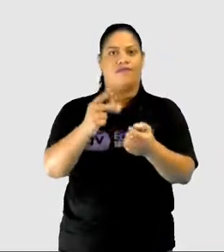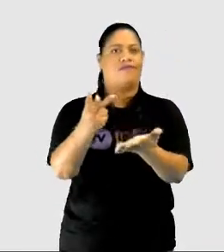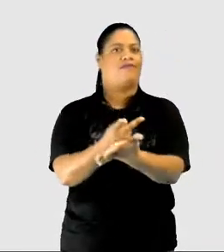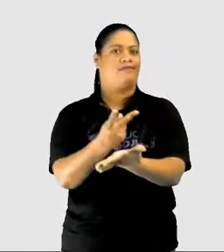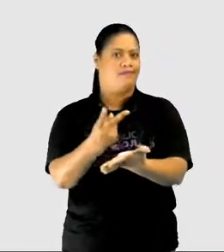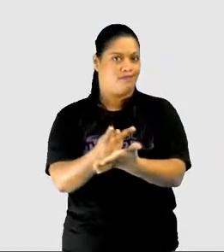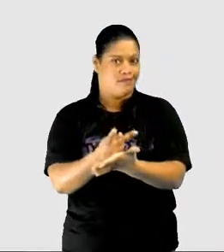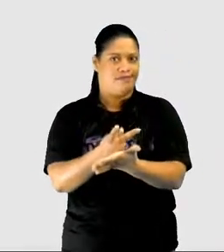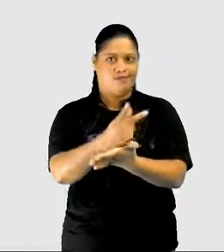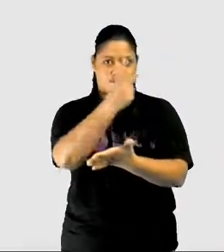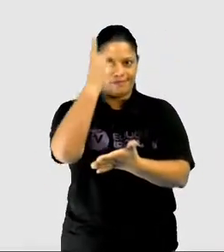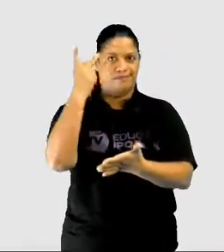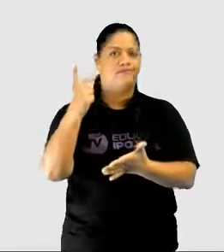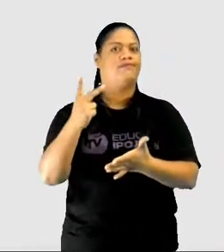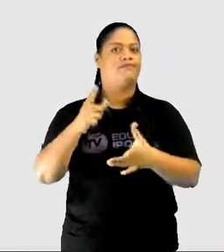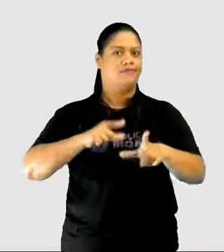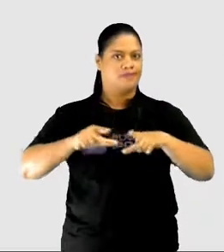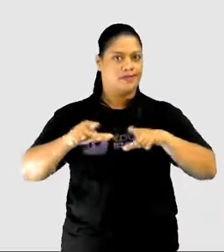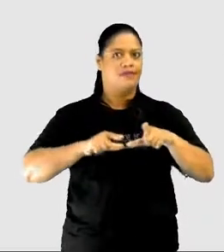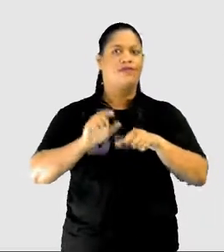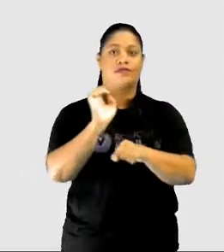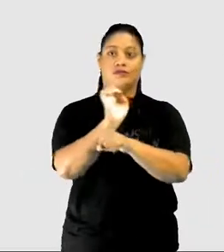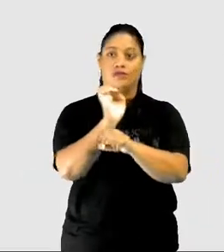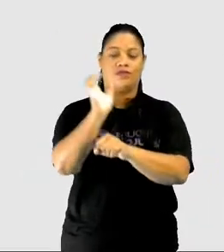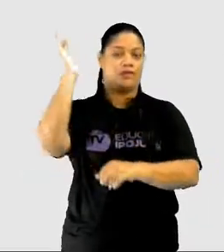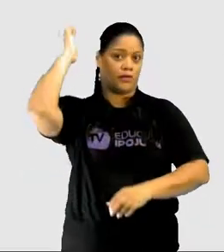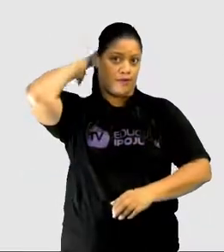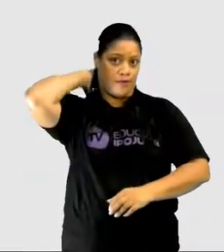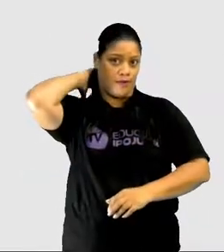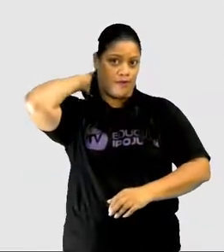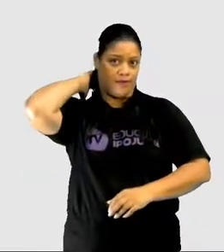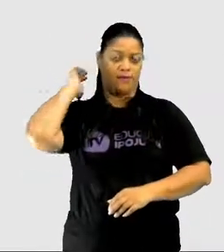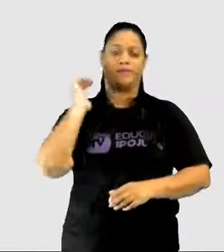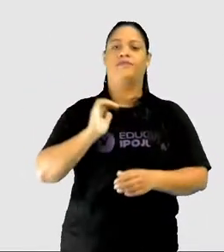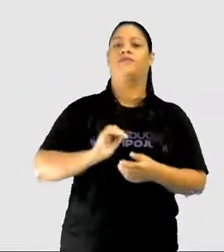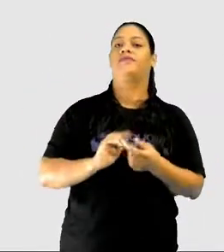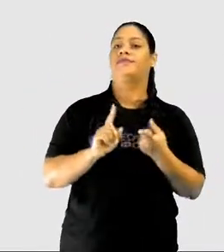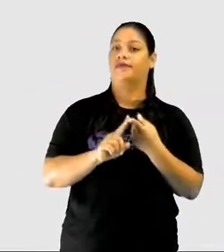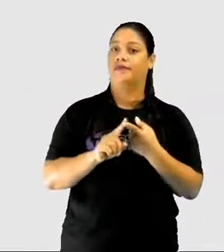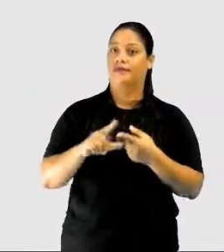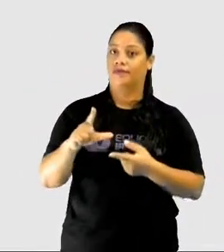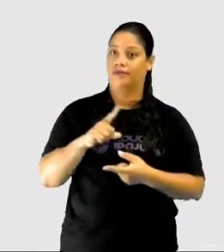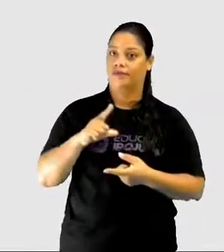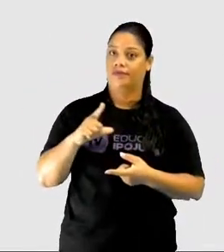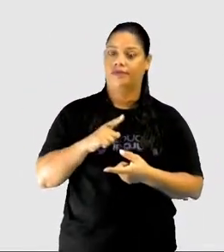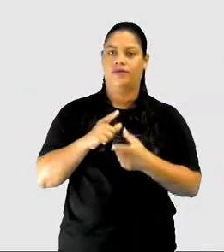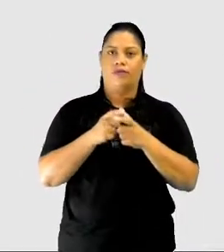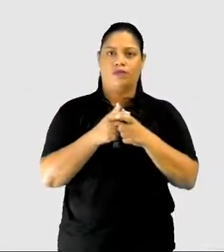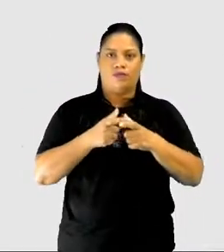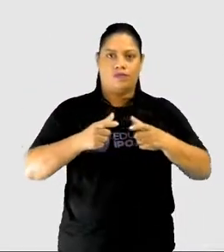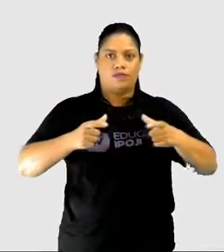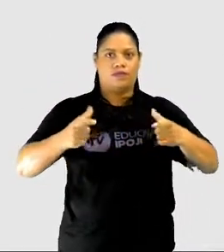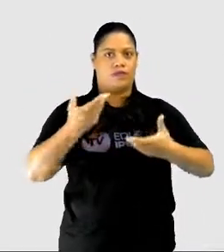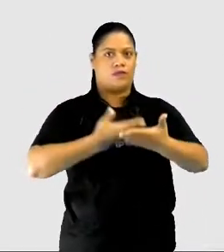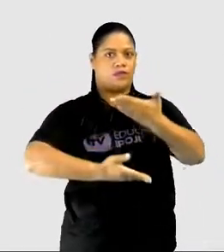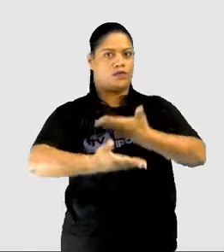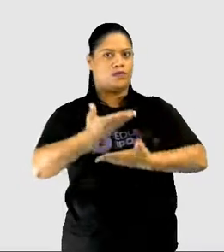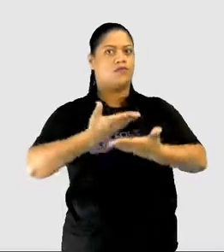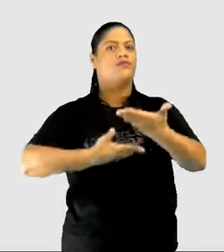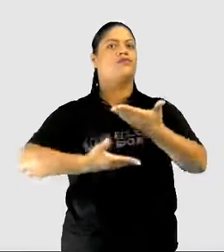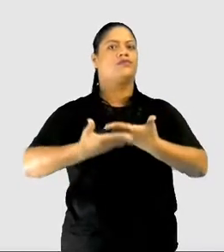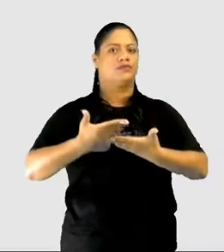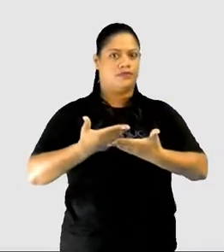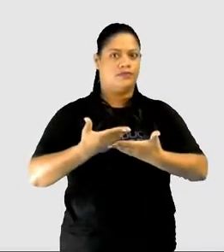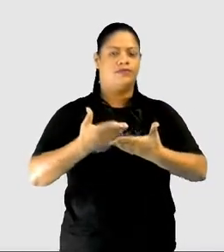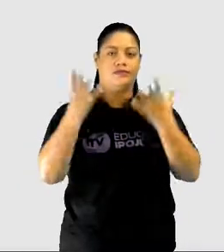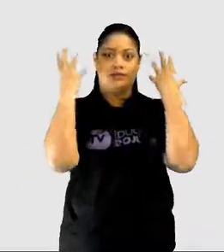pelos madeireiros do estado do Pará. A gente tem também a expansão agropecuária, que